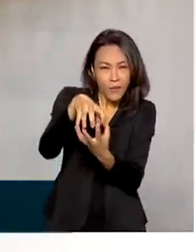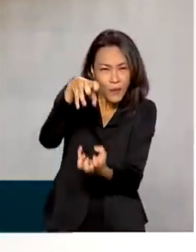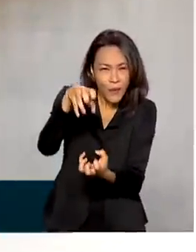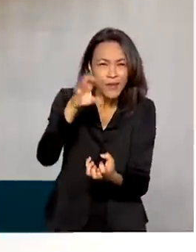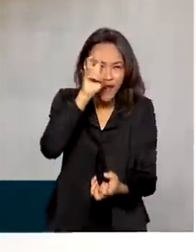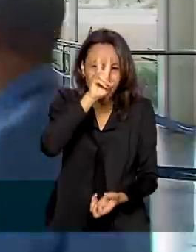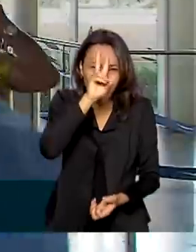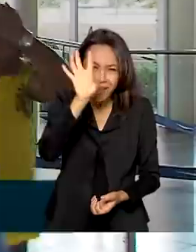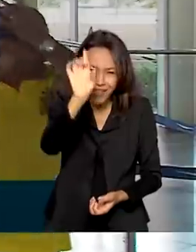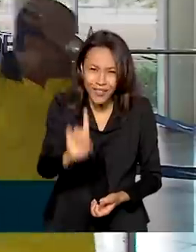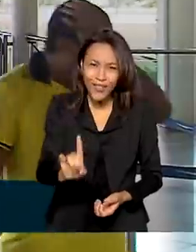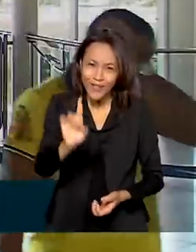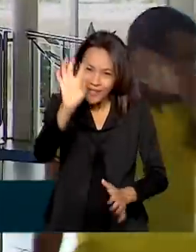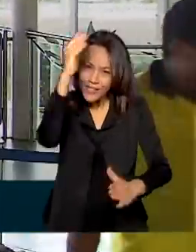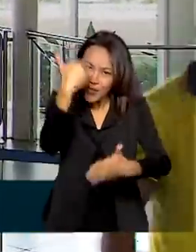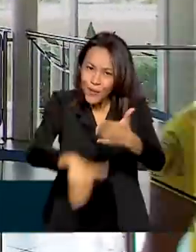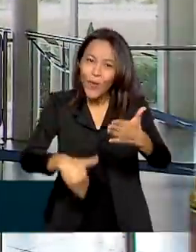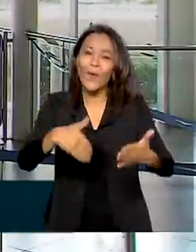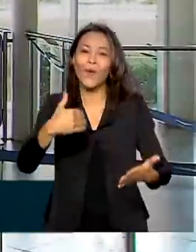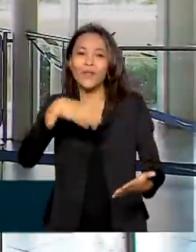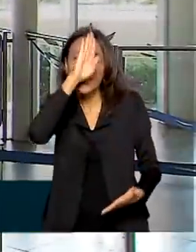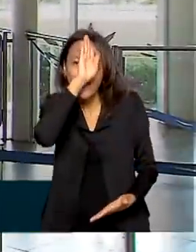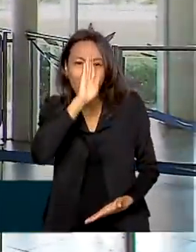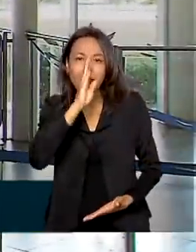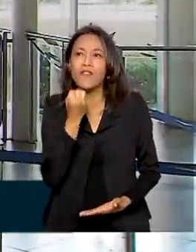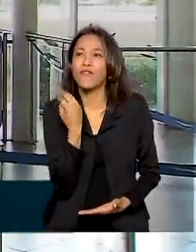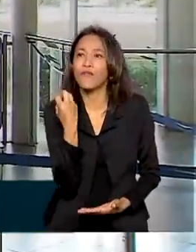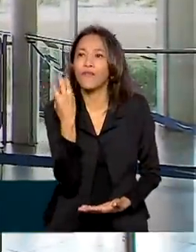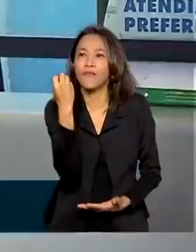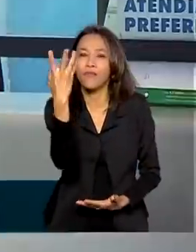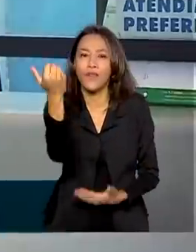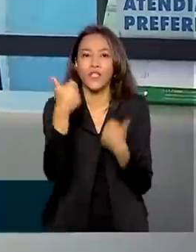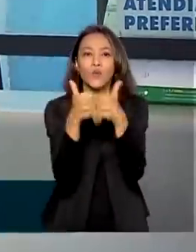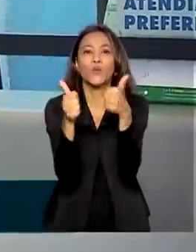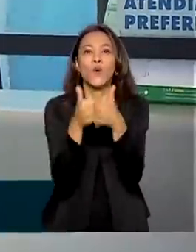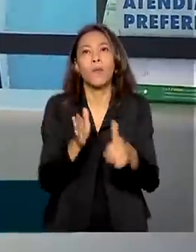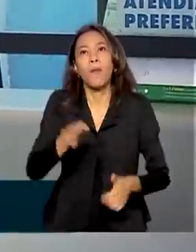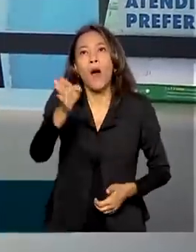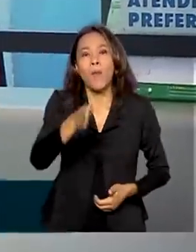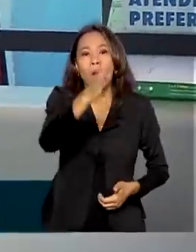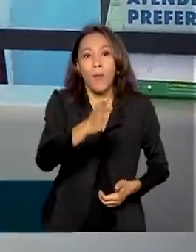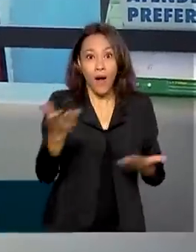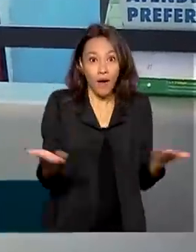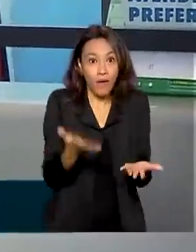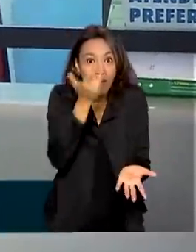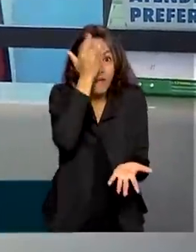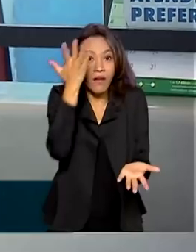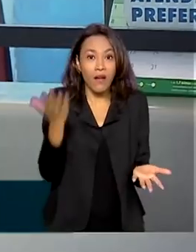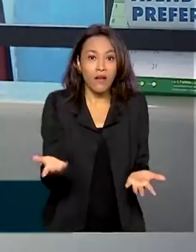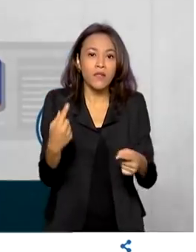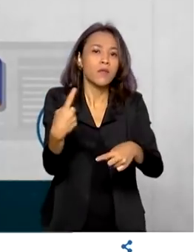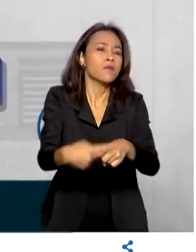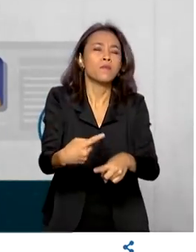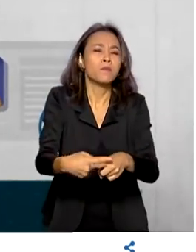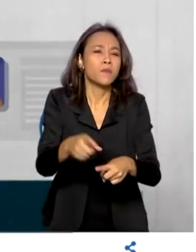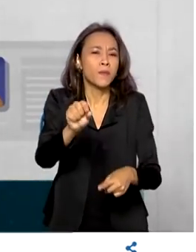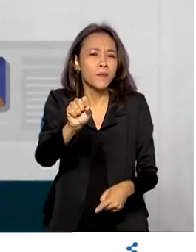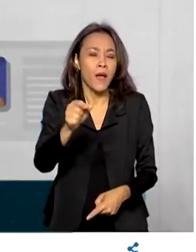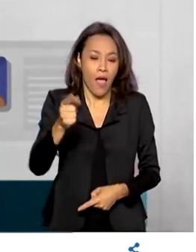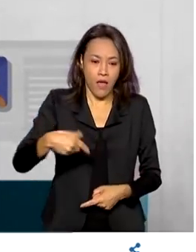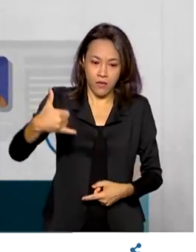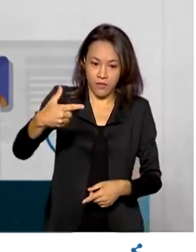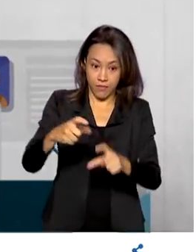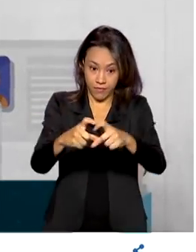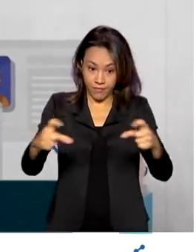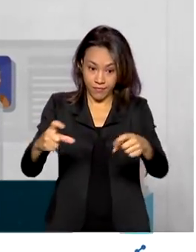garante descontos e até gratuidade em viagens de ônibus interestaduais, ficou ainda mais fácil. É que agora, esse documento